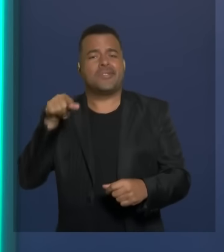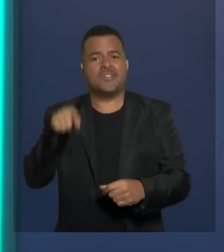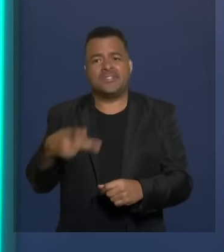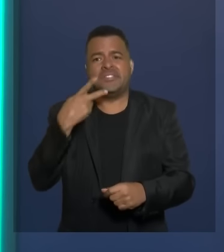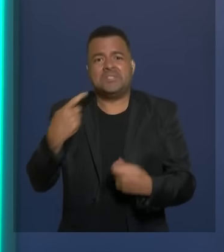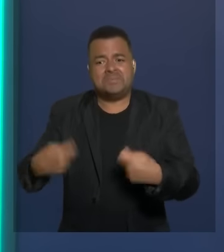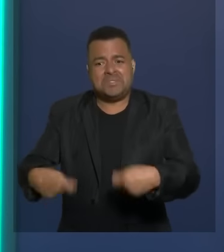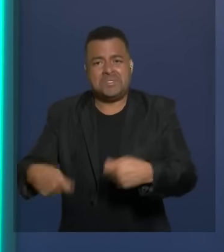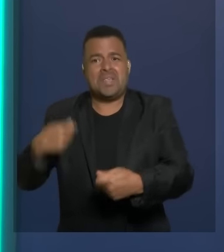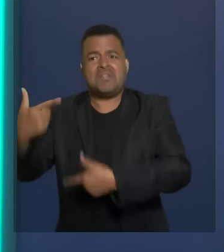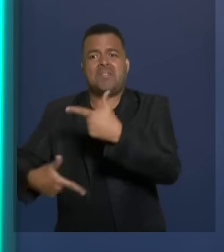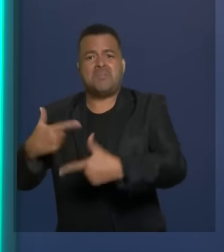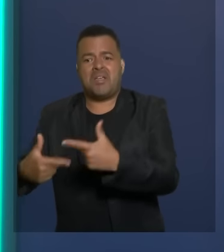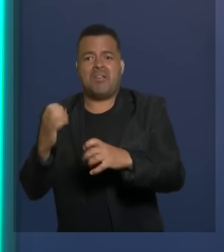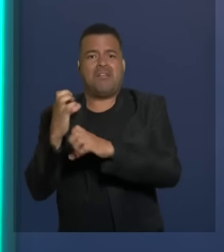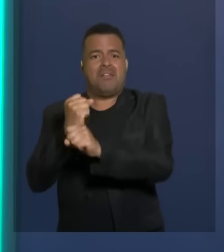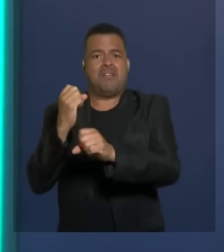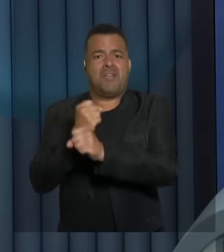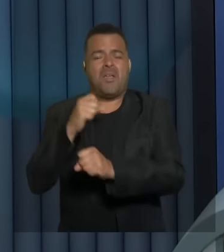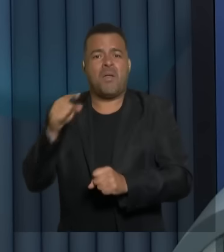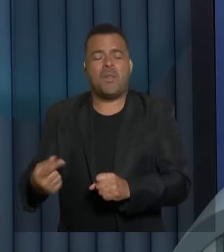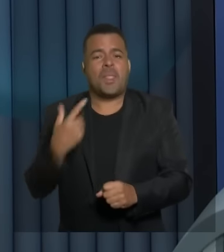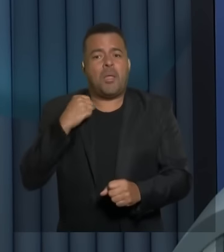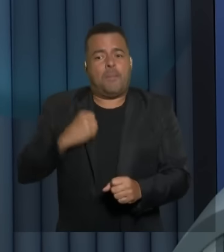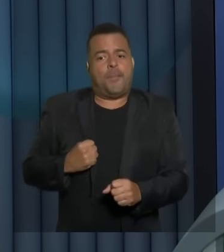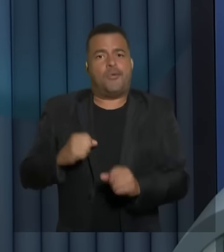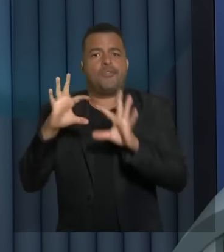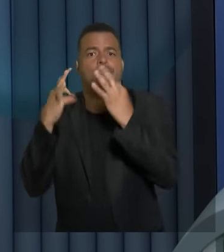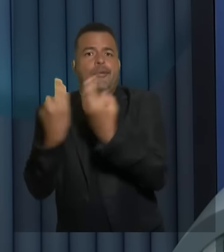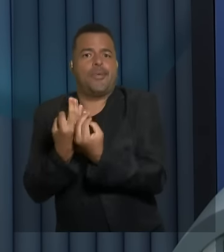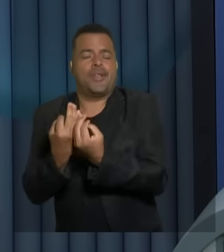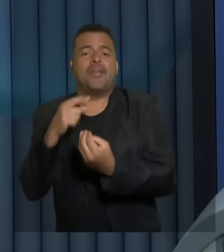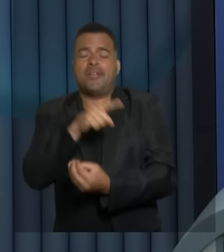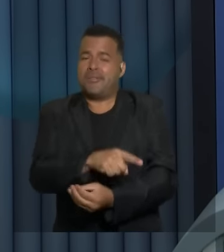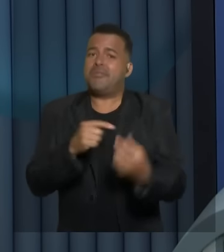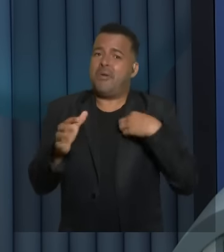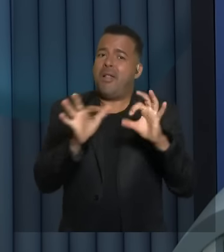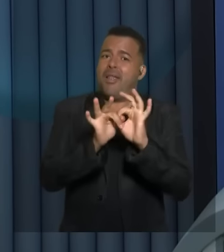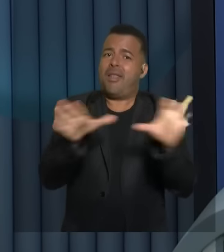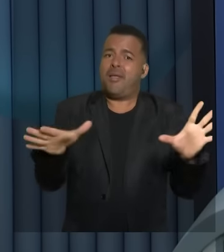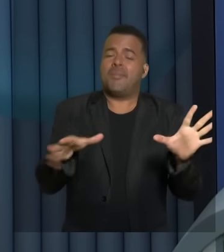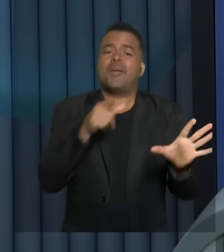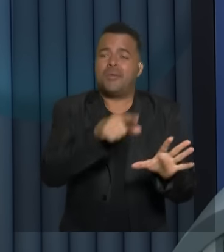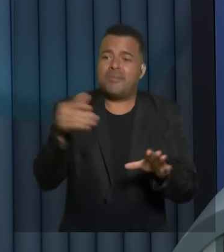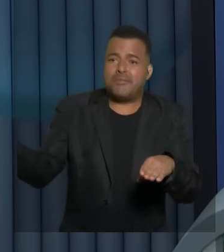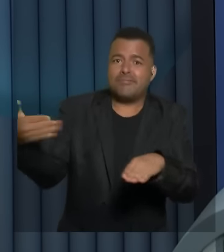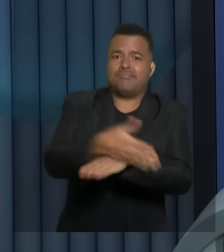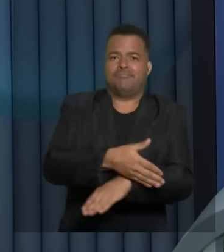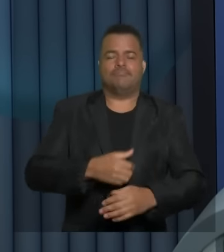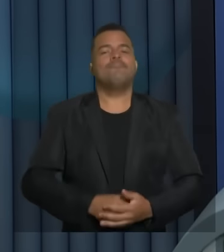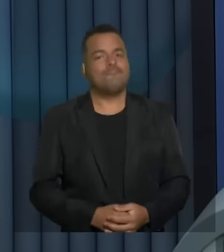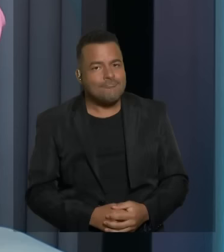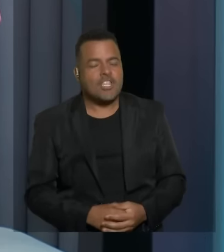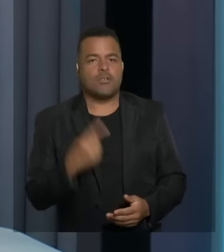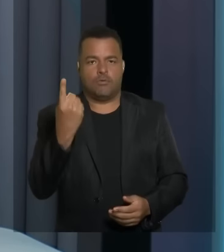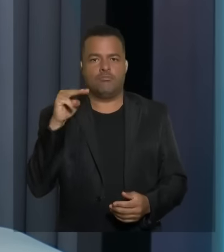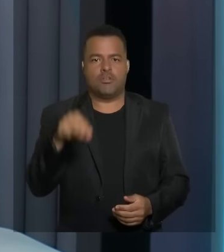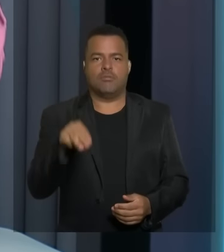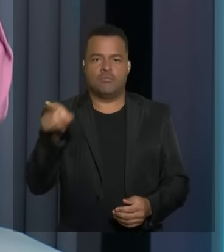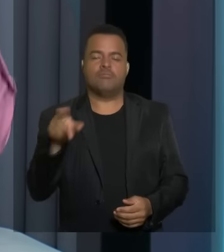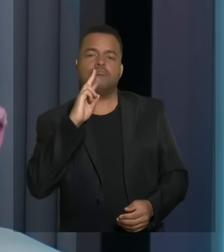zona urbana para fazer o recadastramento do Bolsa Família. Tempo encerrado, candidata. O senhor tem 1 minuto e 15 segundos para a sua réplica.